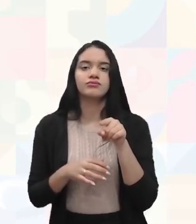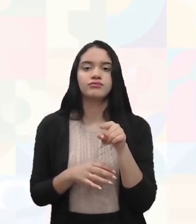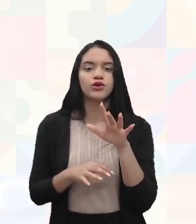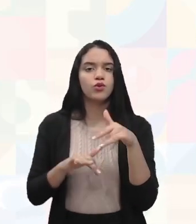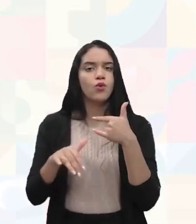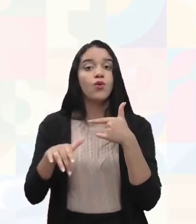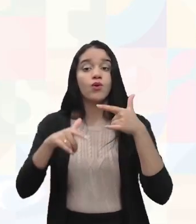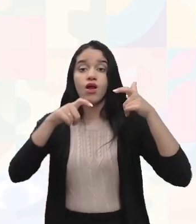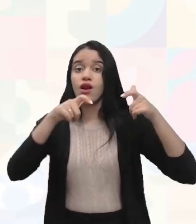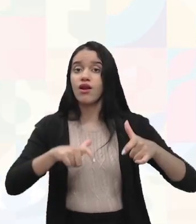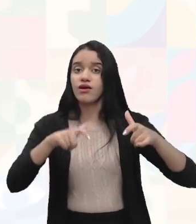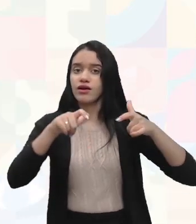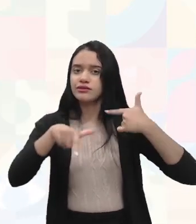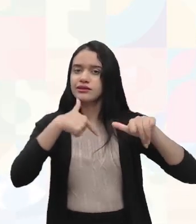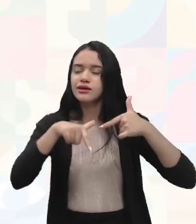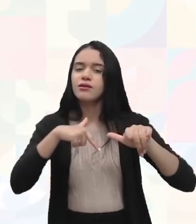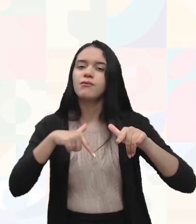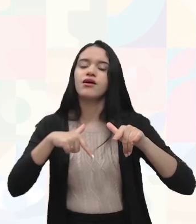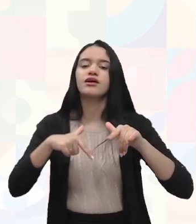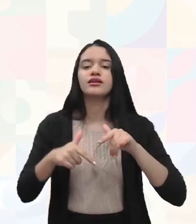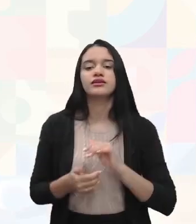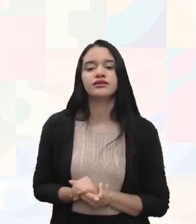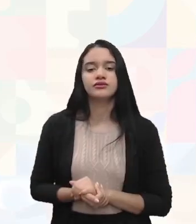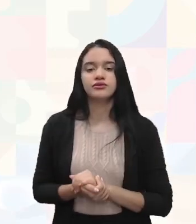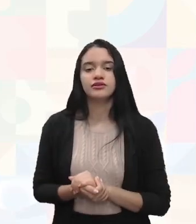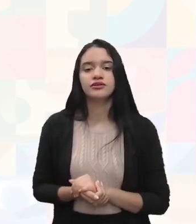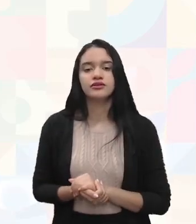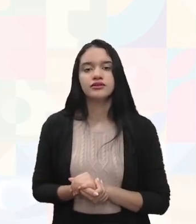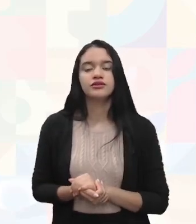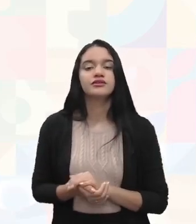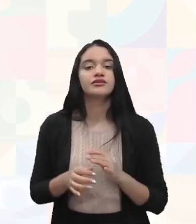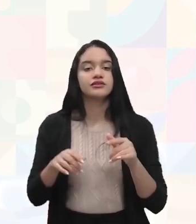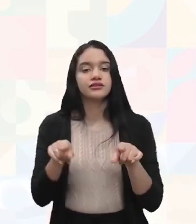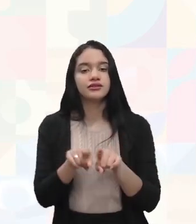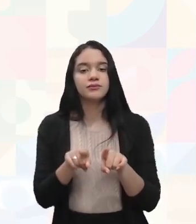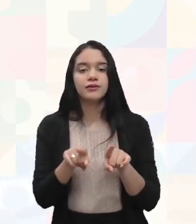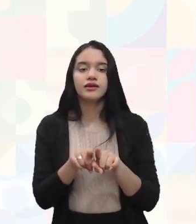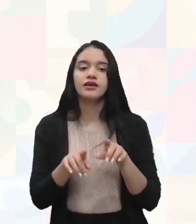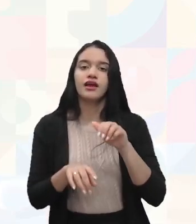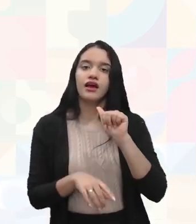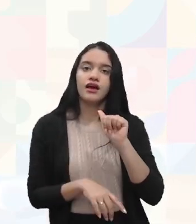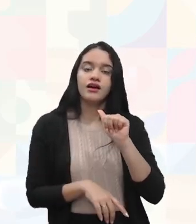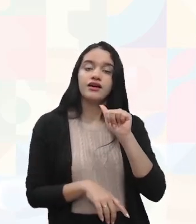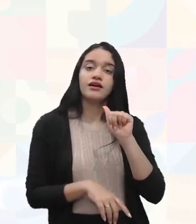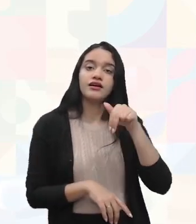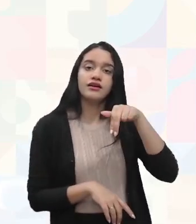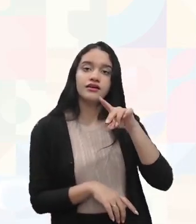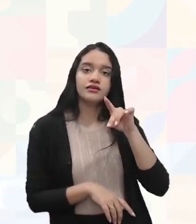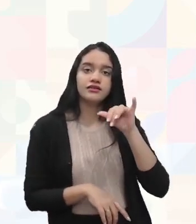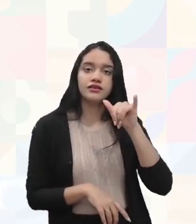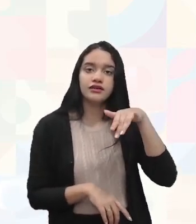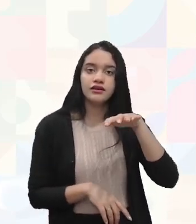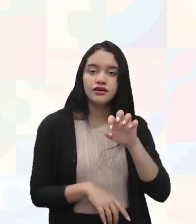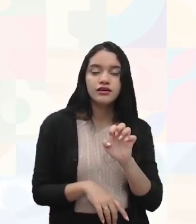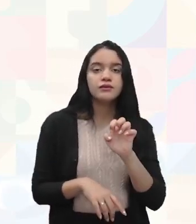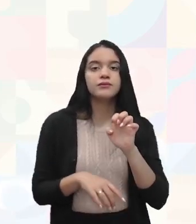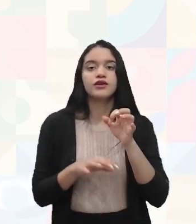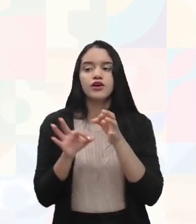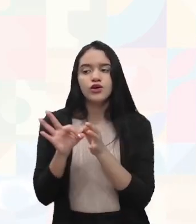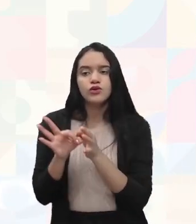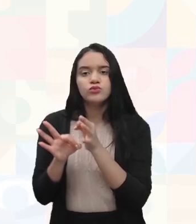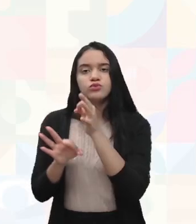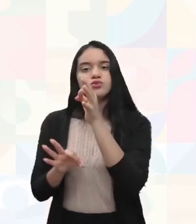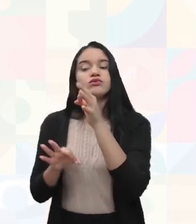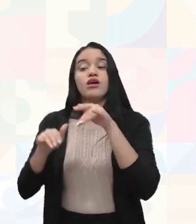o posto de trabalho. Se for andame, a mesma coisa. Tem andame simplesmente apoiado, tem andame suspenso, andame